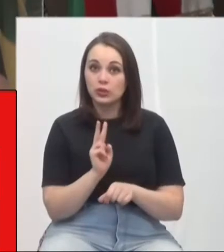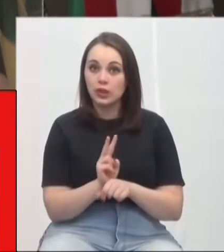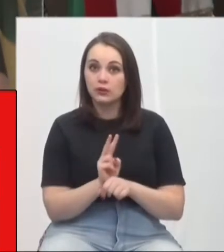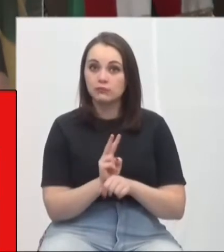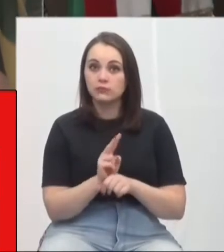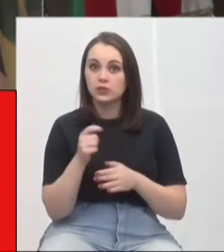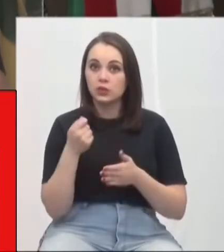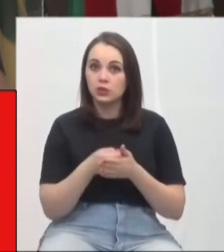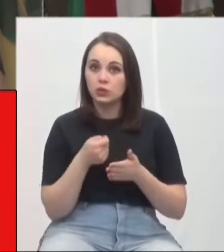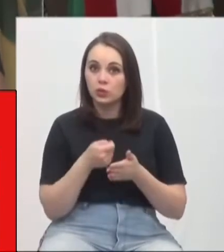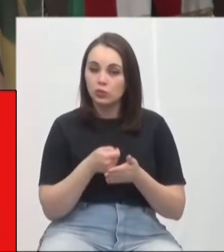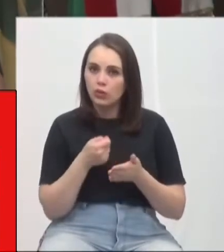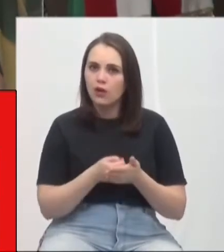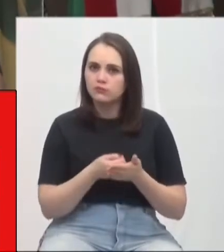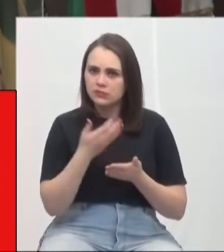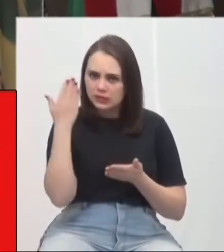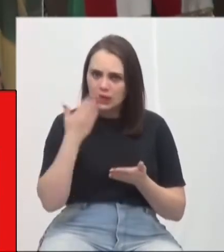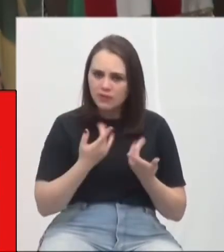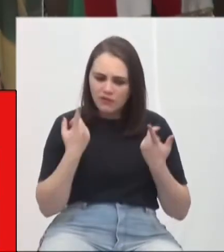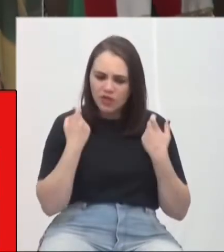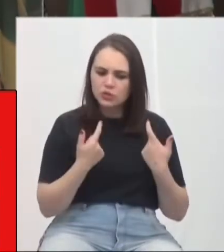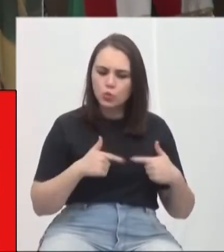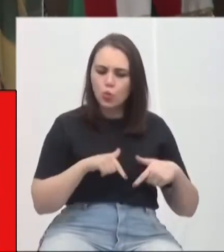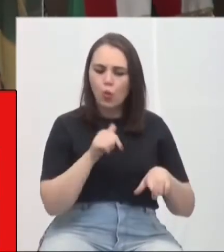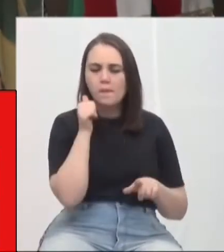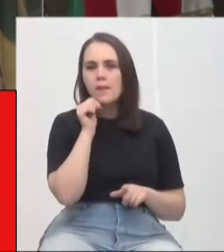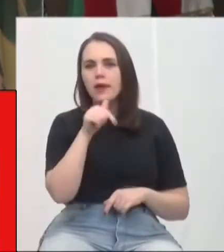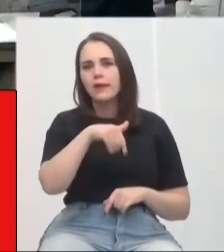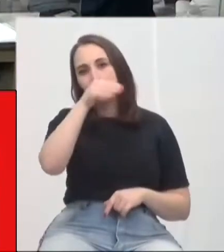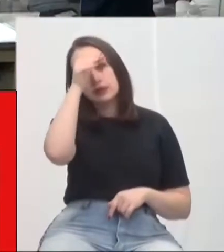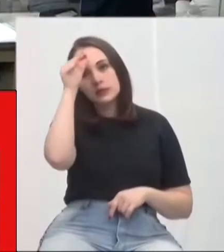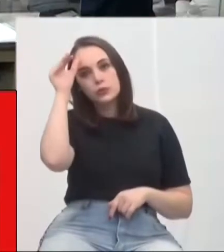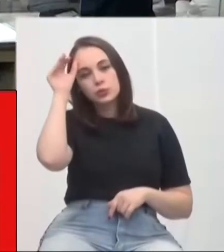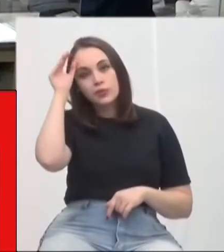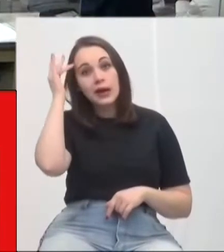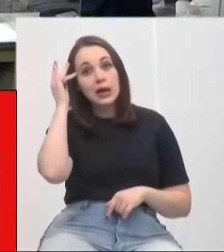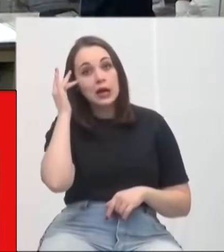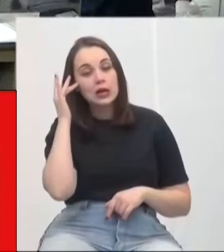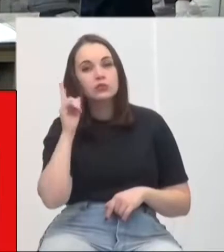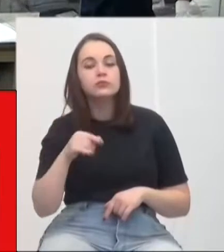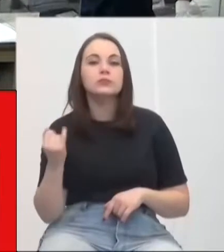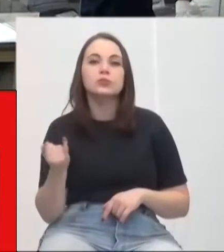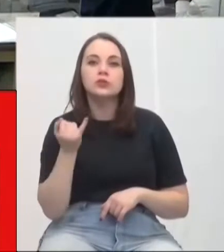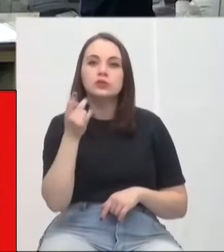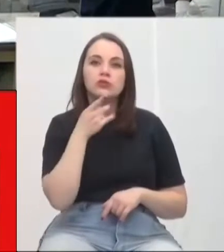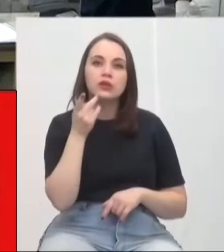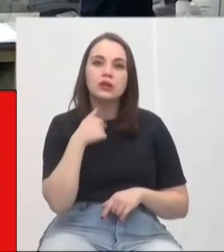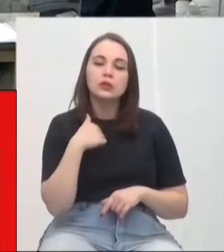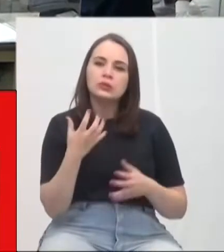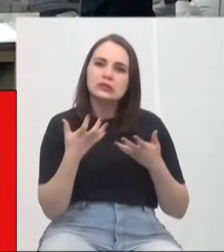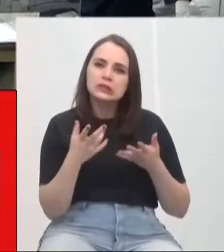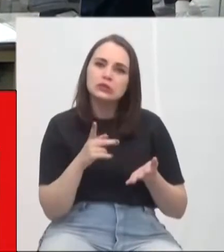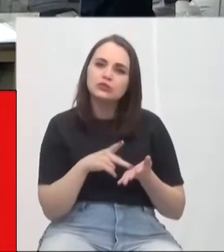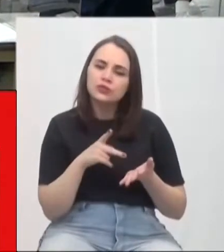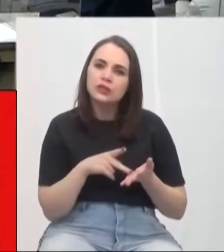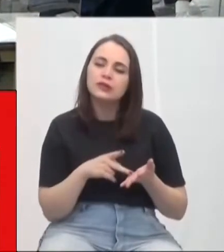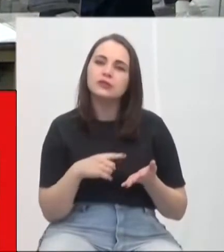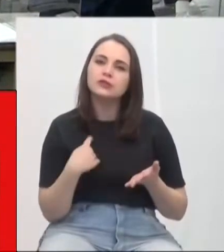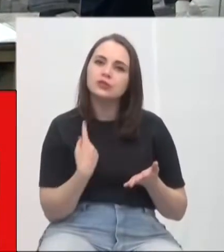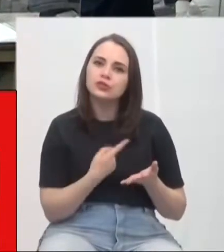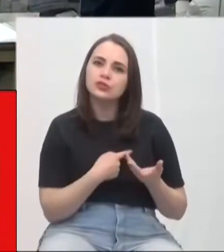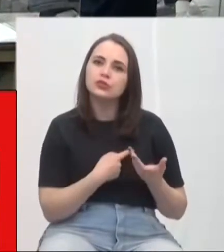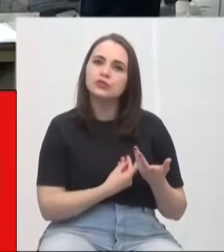combater, enfrentar a violência contra as mulheres aqui em Criciúma. Acho que é importante dizer que eu gostaria muito que a gente